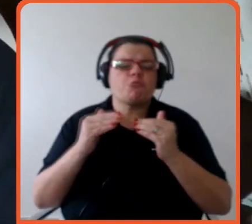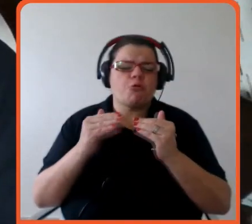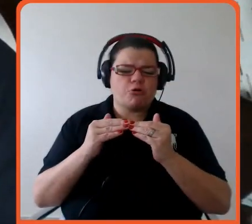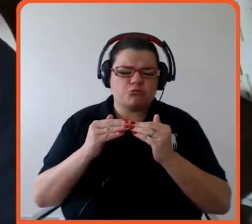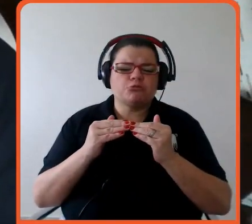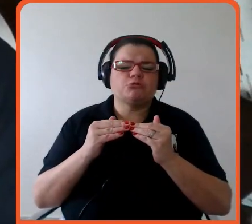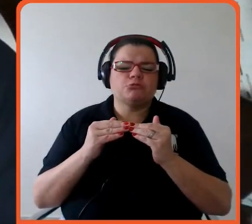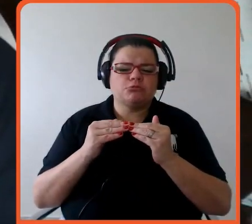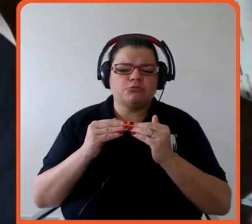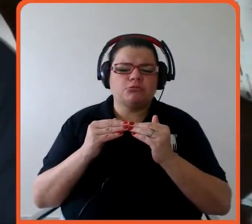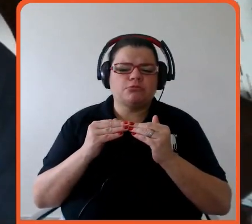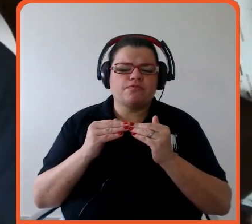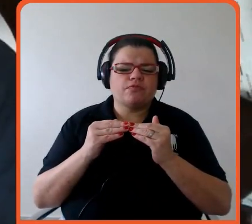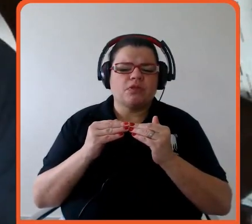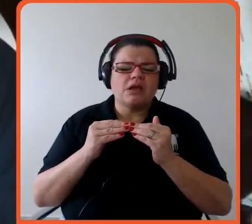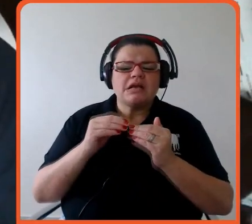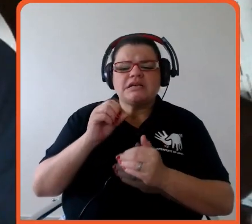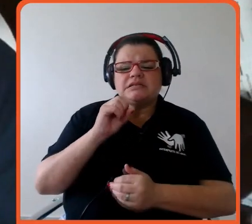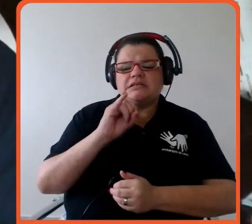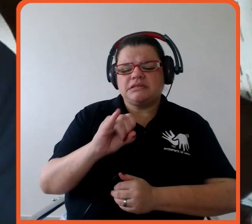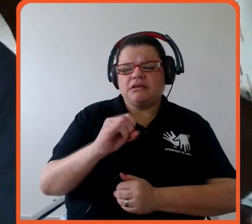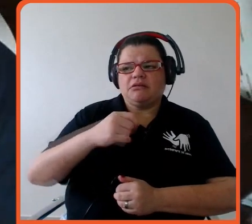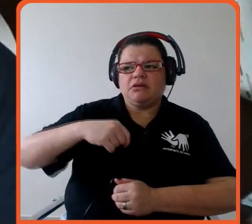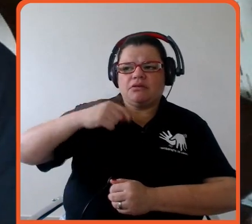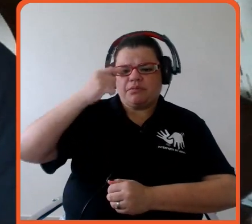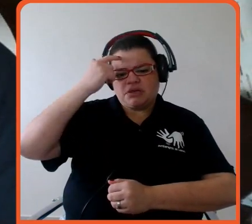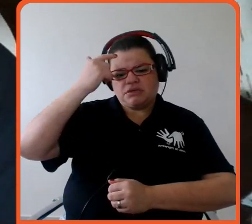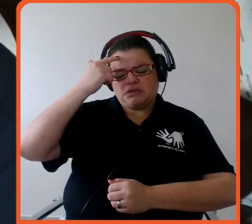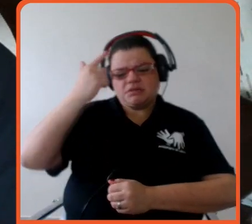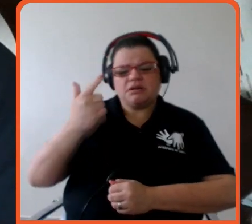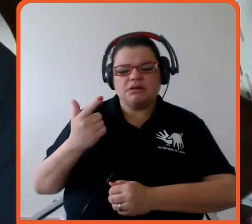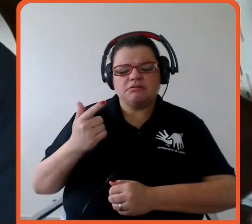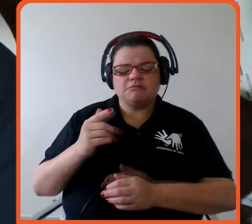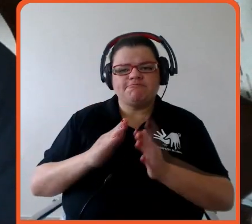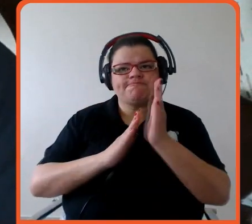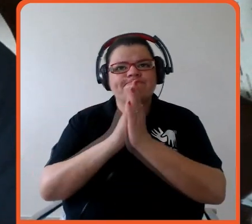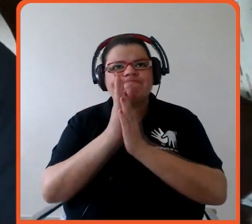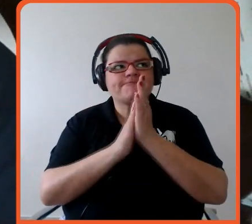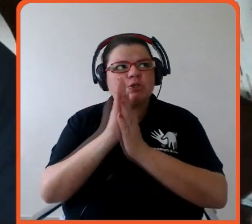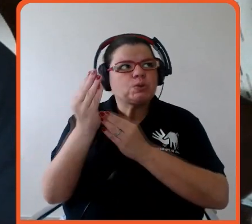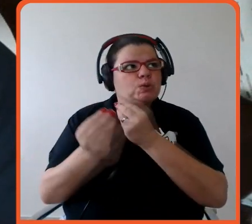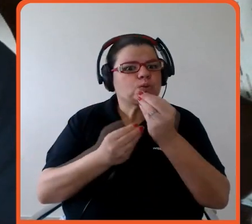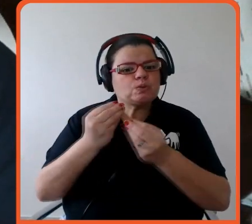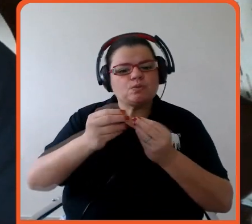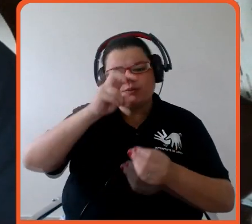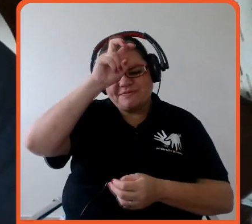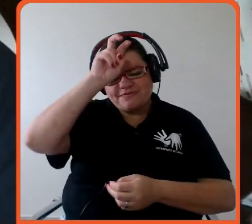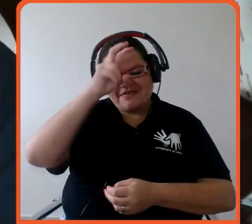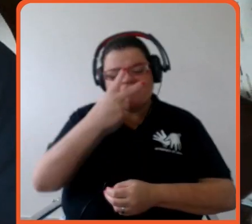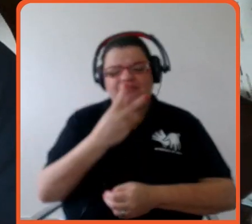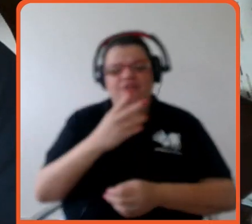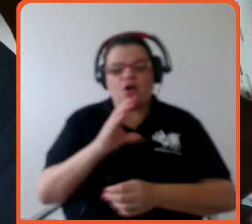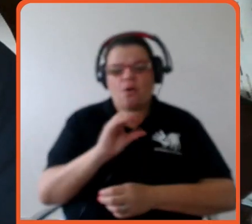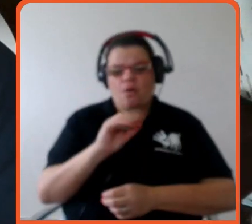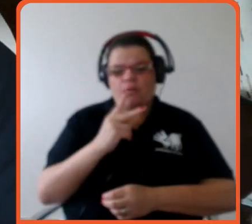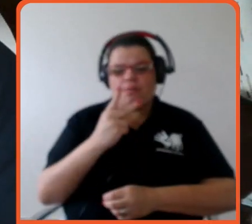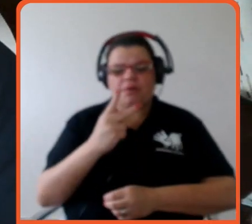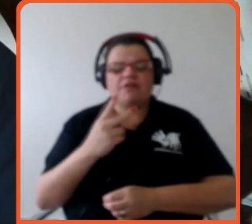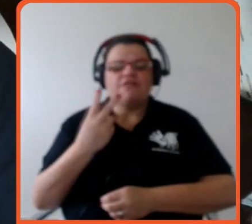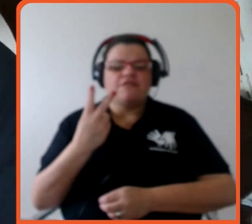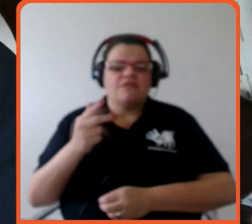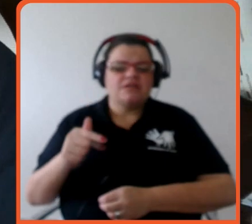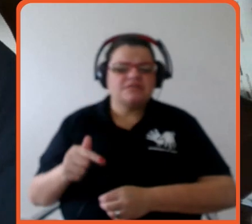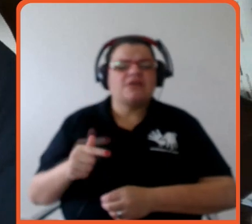acho que tivesse um ponto de expectativa de fato as nações se comprometendo com mudança de matriz